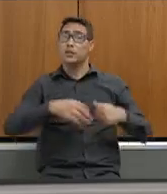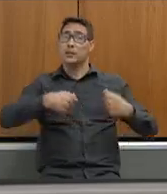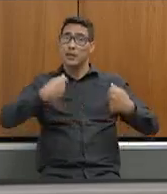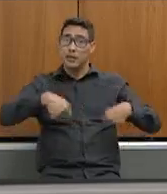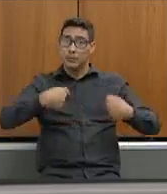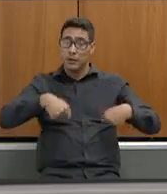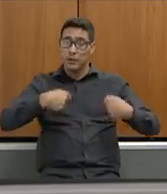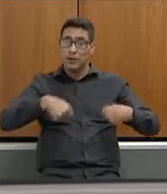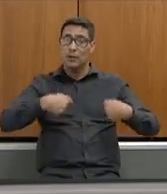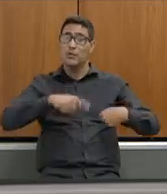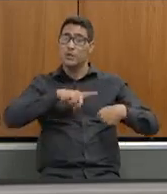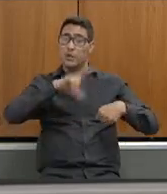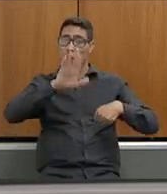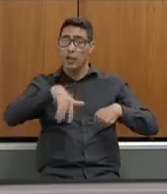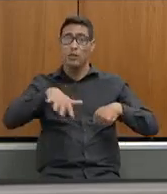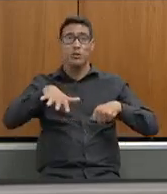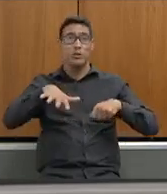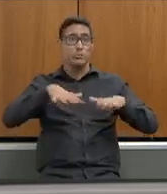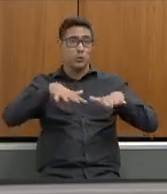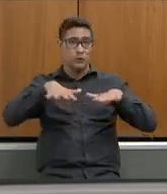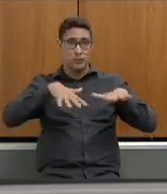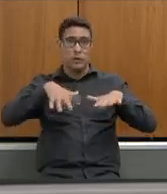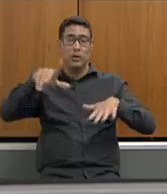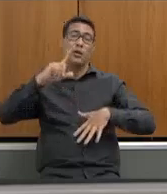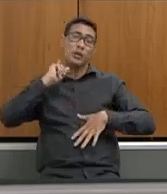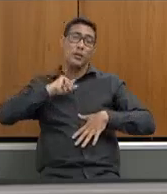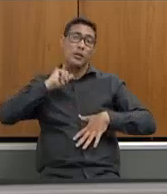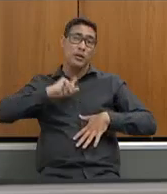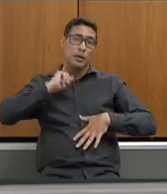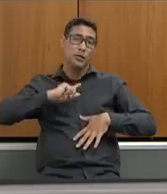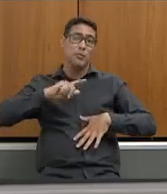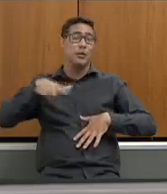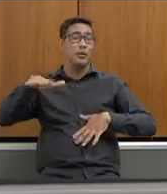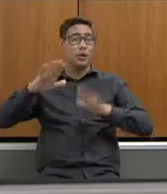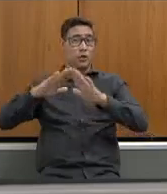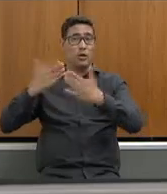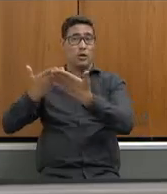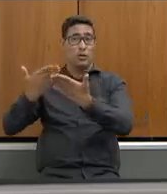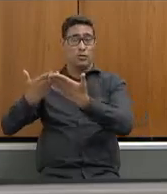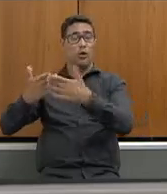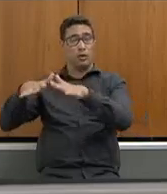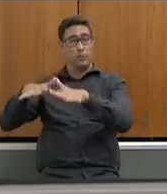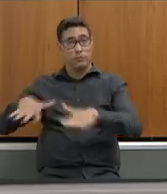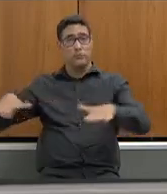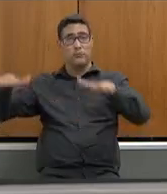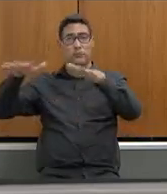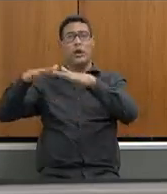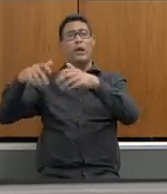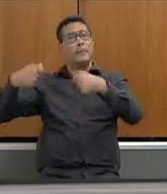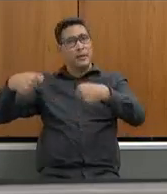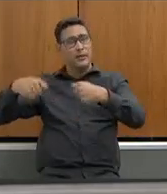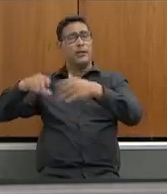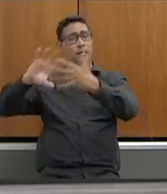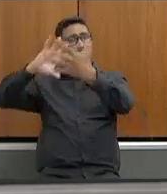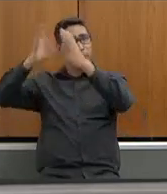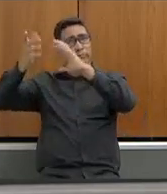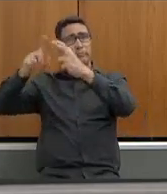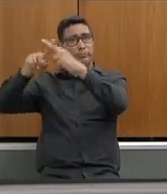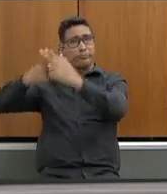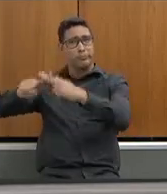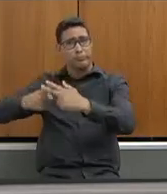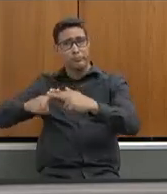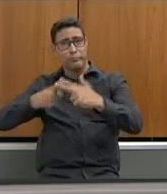um movimento aqui em Minas de que as nossas escolas não vão ficar mais desamparadas com recursos sem recursos de manutenção né